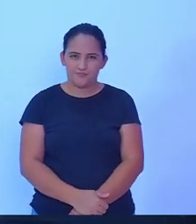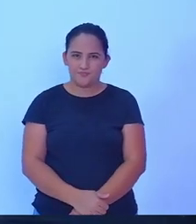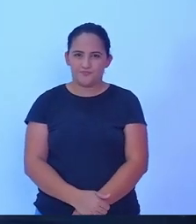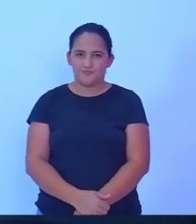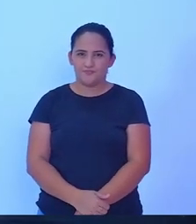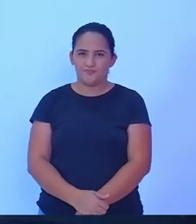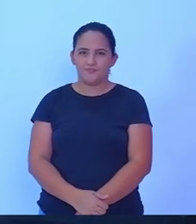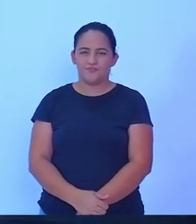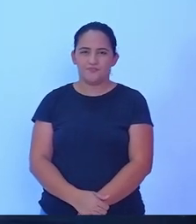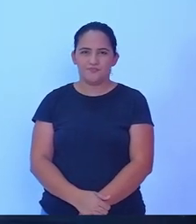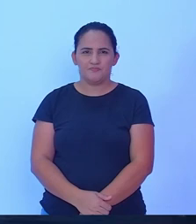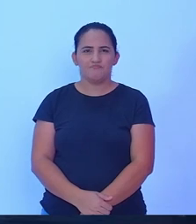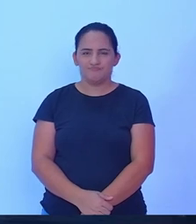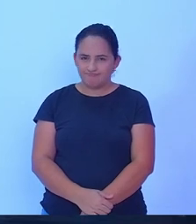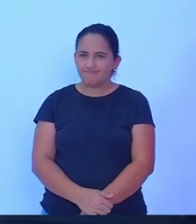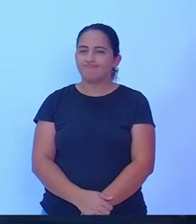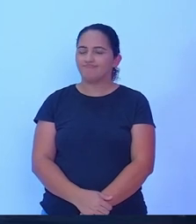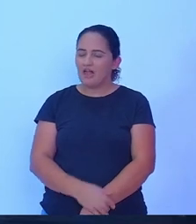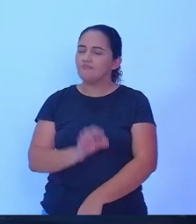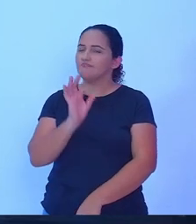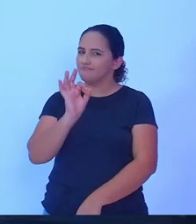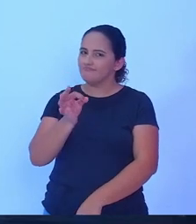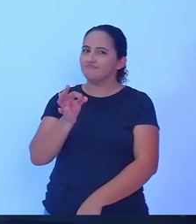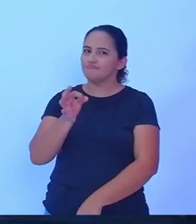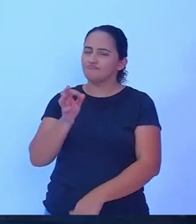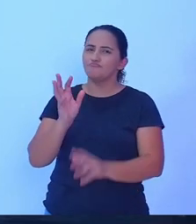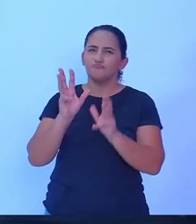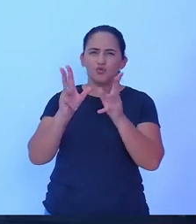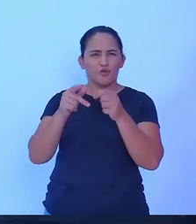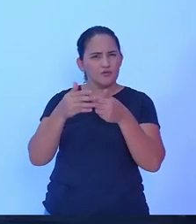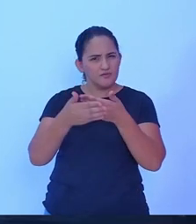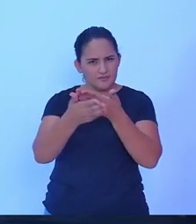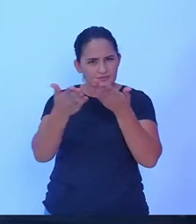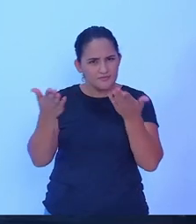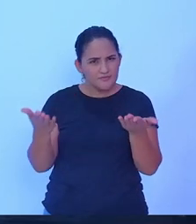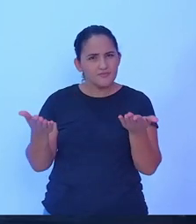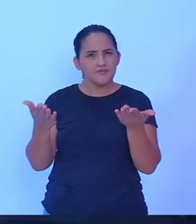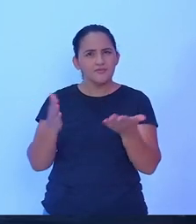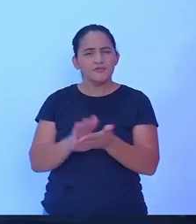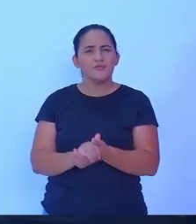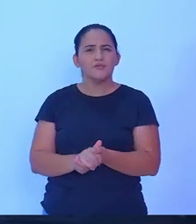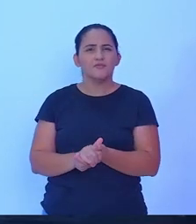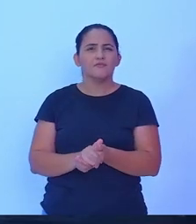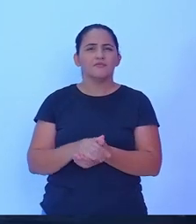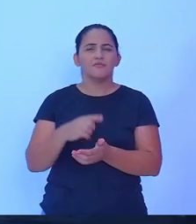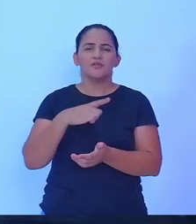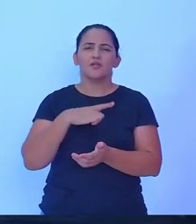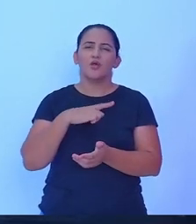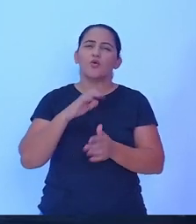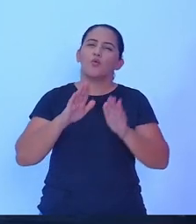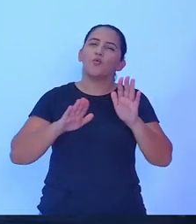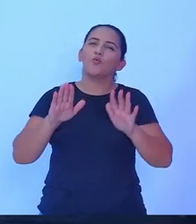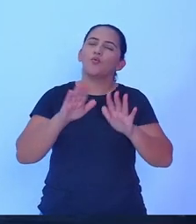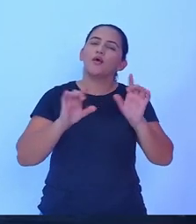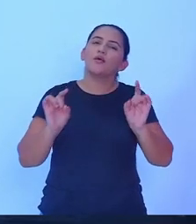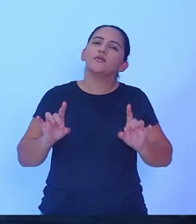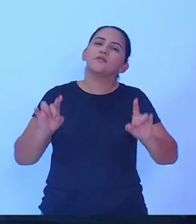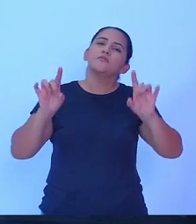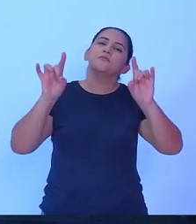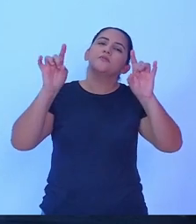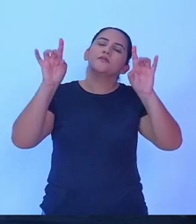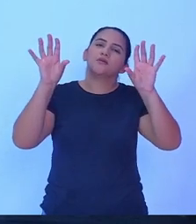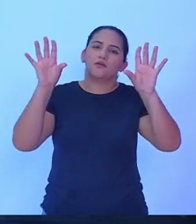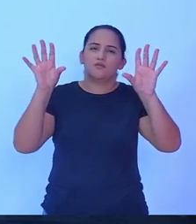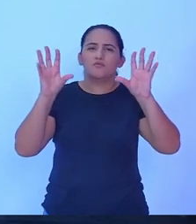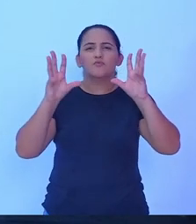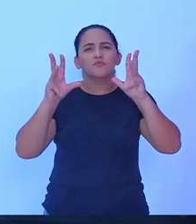Tenha certeza, toda a nossa população rolimorense, que teremos um cuidado especial com todos, com